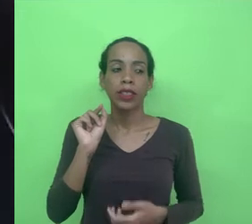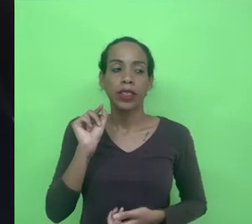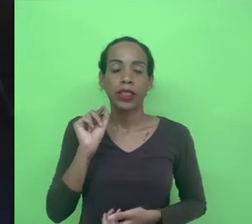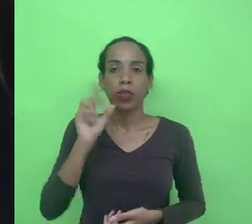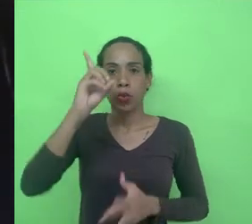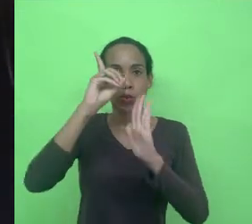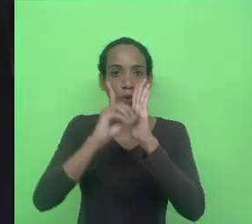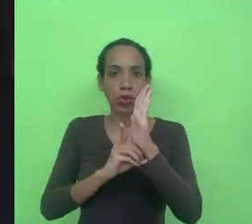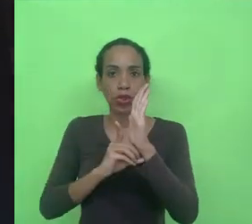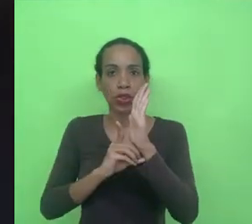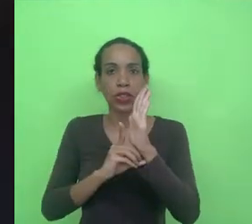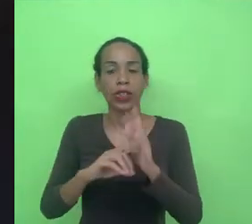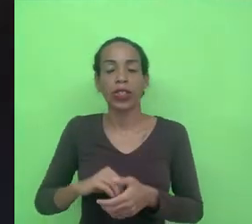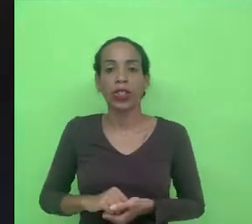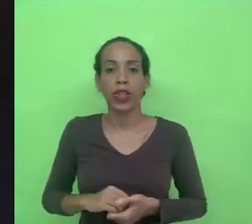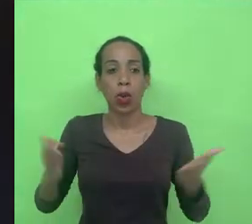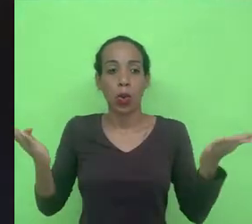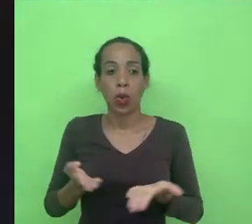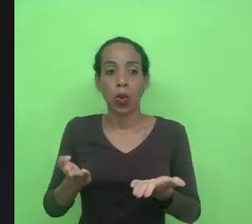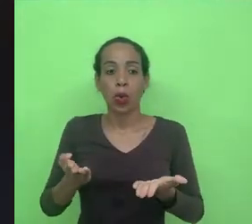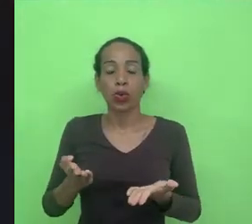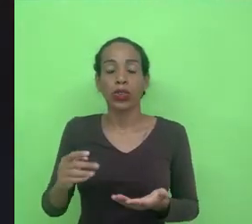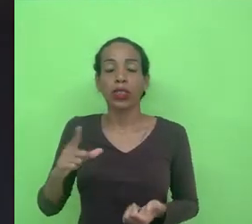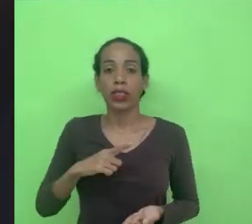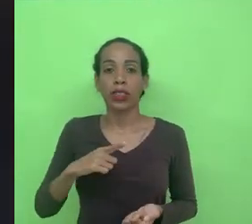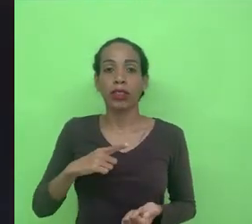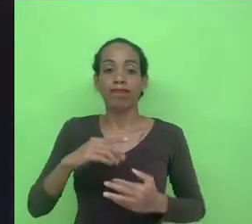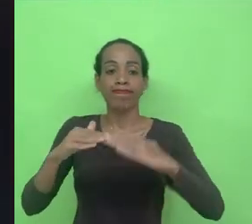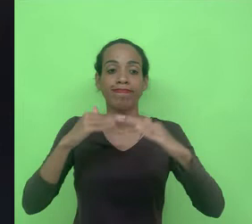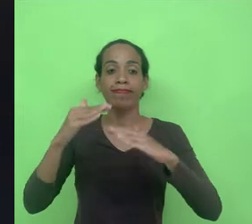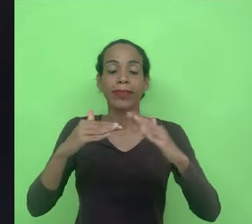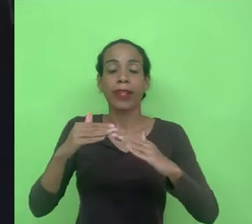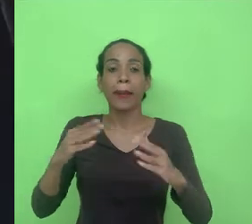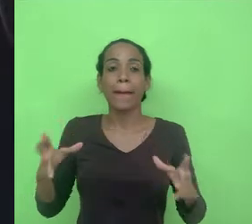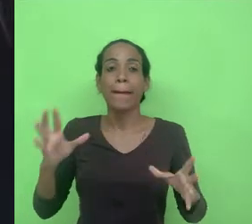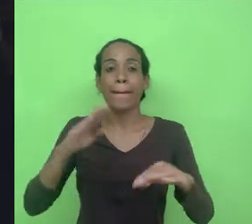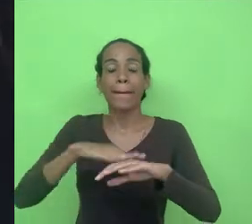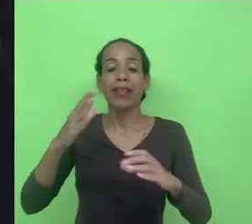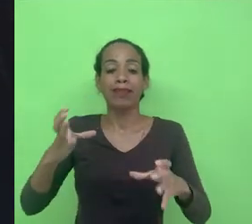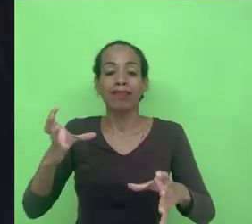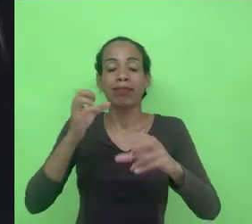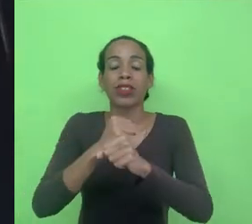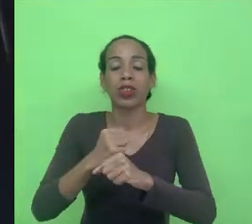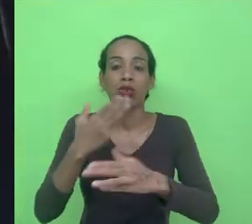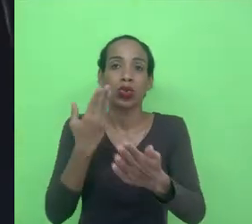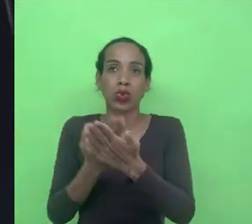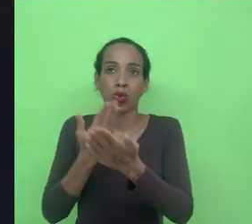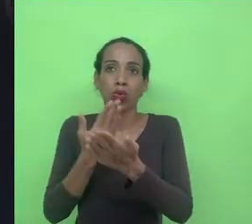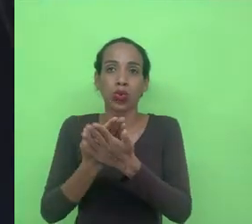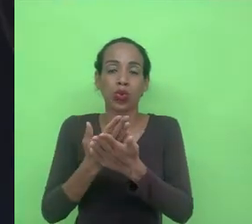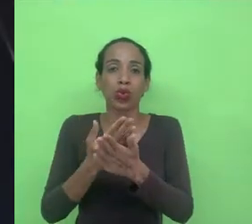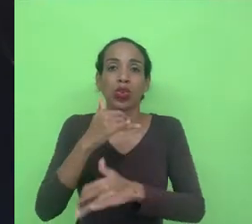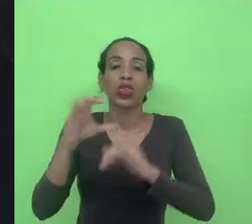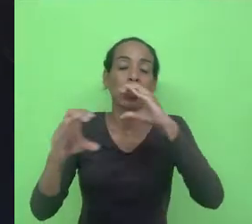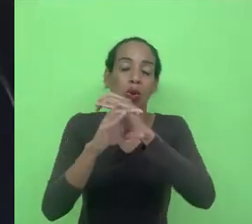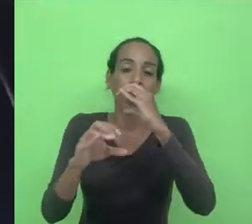eu acho que hoje ele deve estar cada vez mais integrado com os estudos de tecnologia de comunicação com os